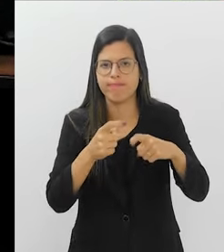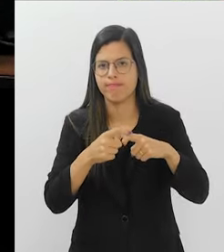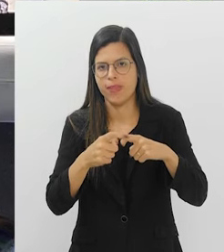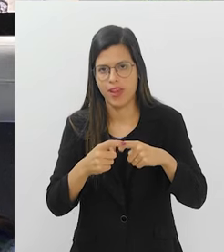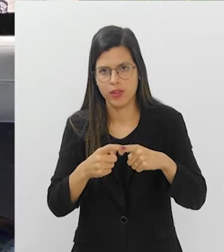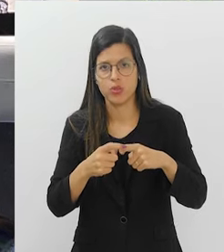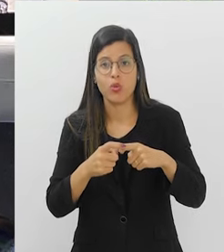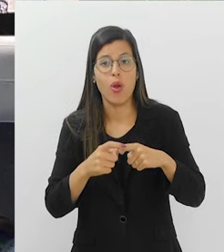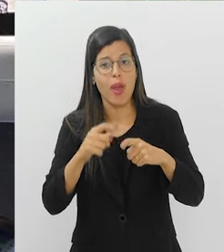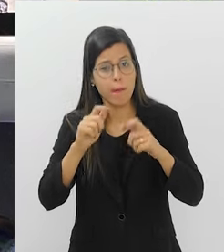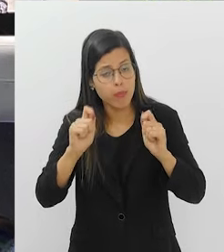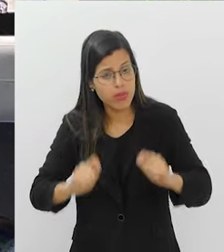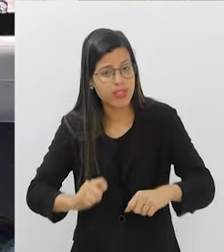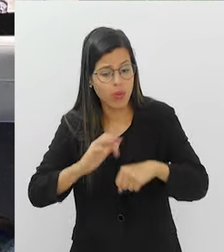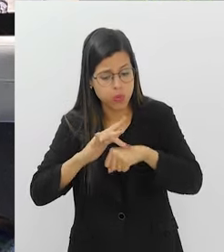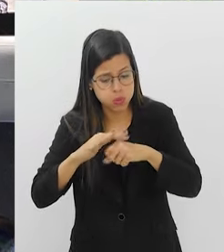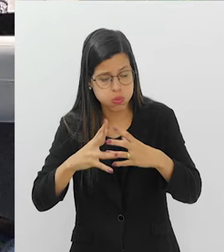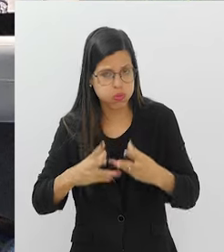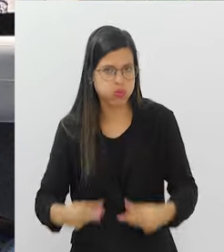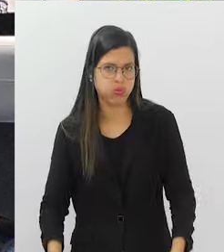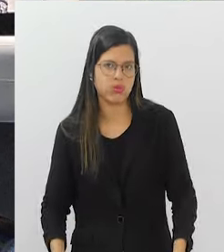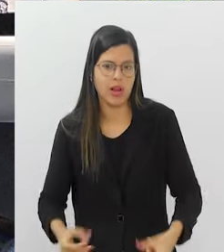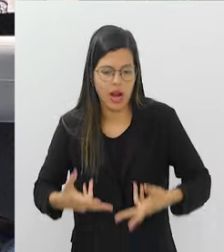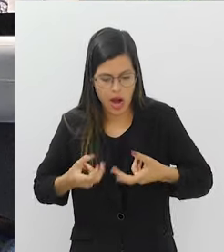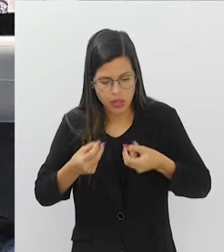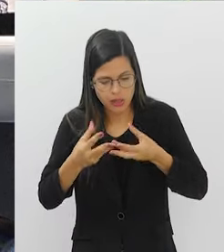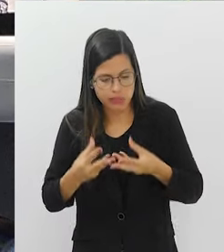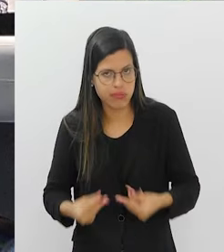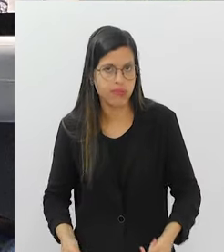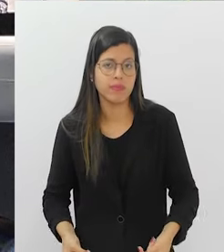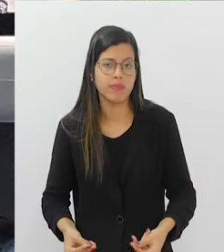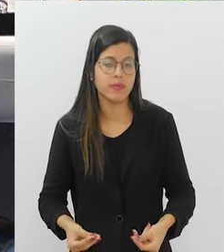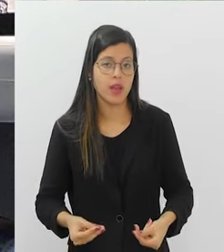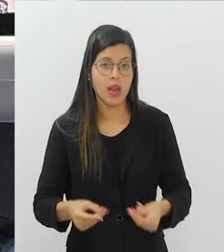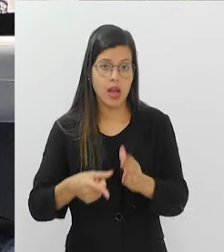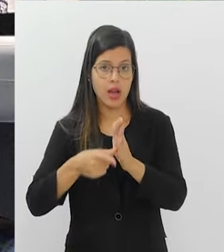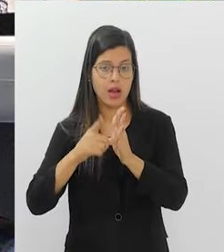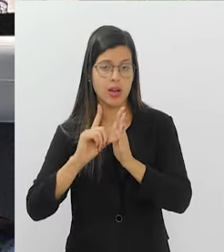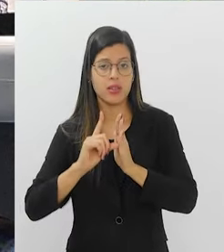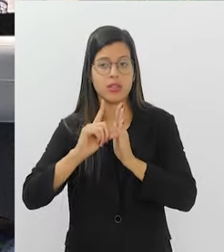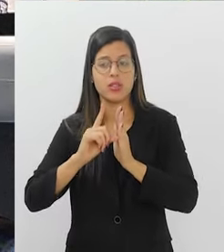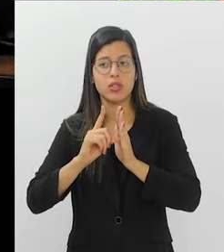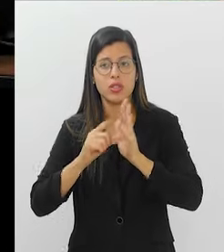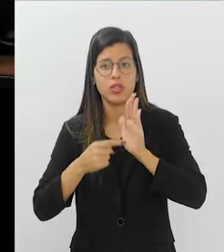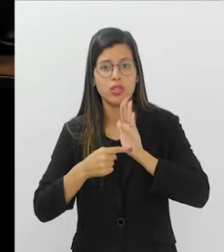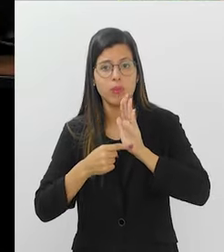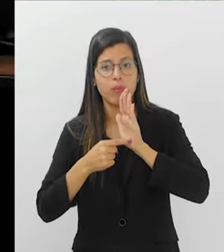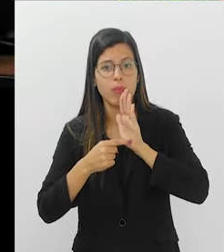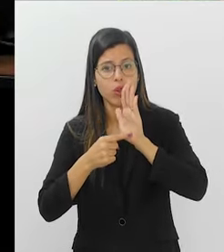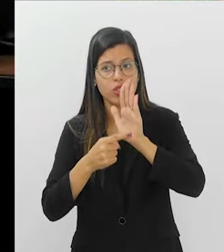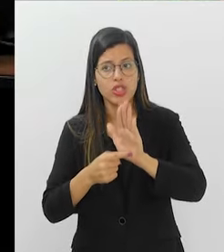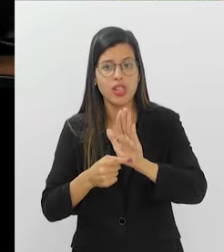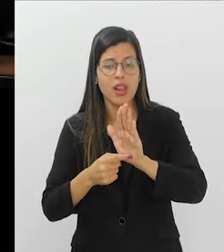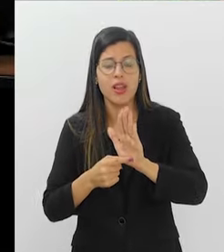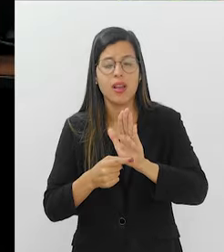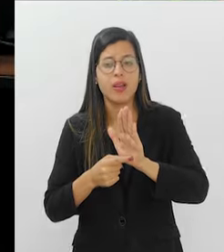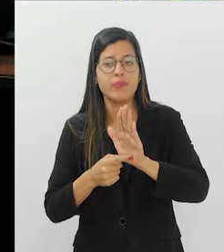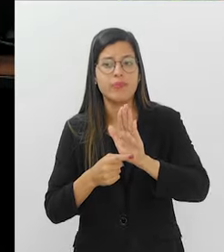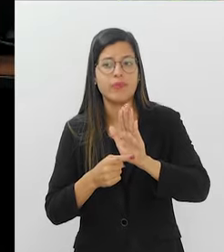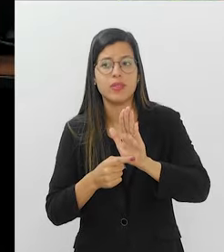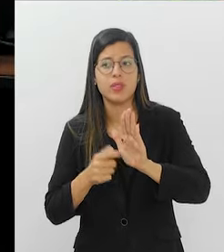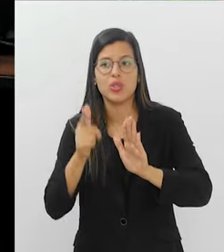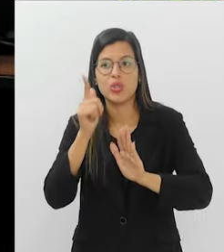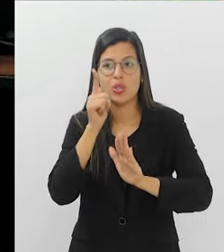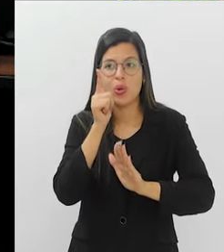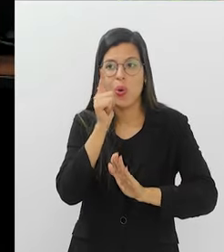isso. É curável. Porque ele é curável. Na verdade, ele, inclusive, antes de aparecer, nós já